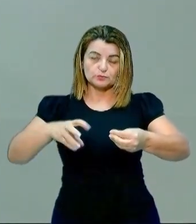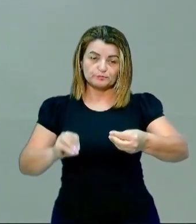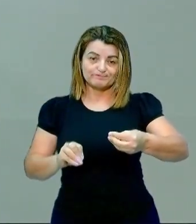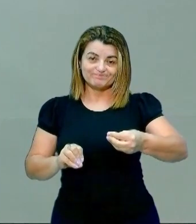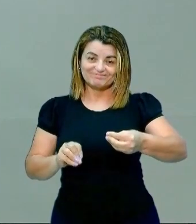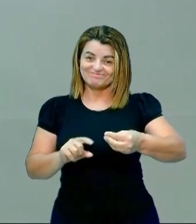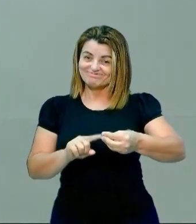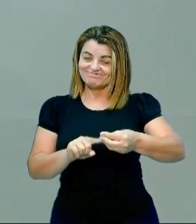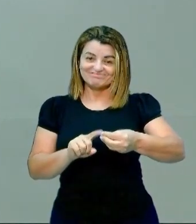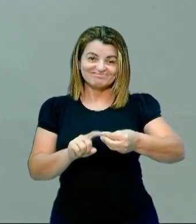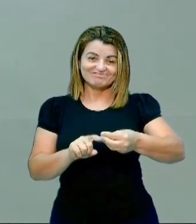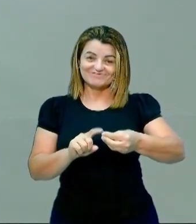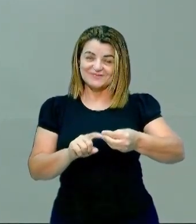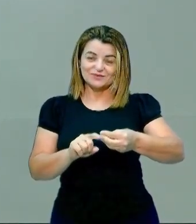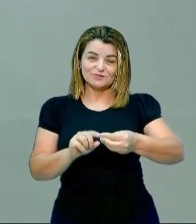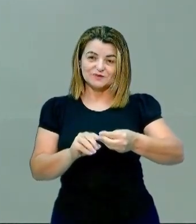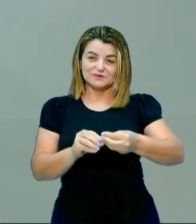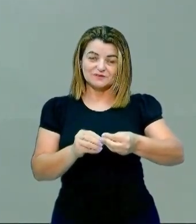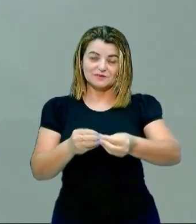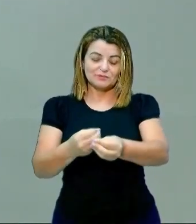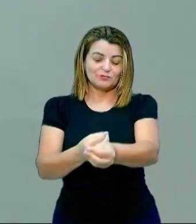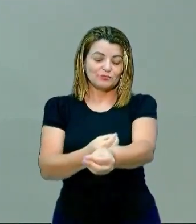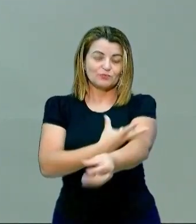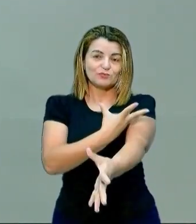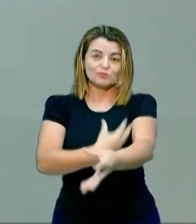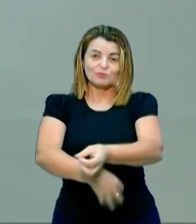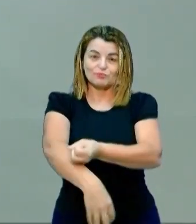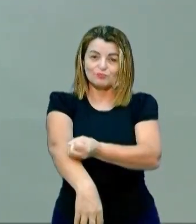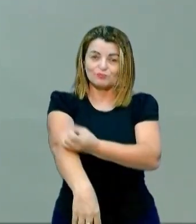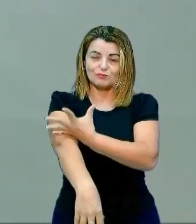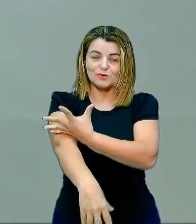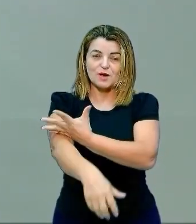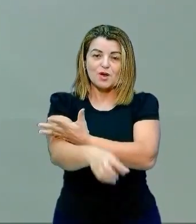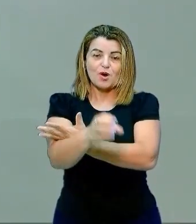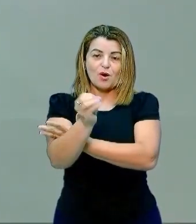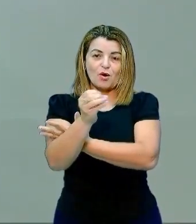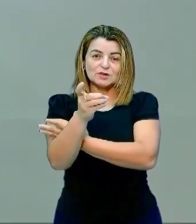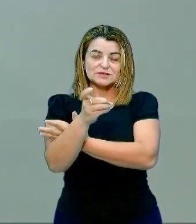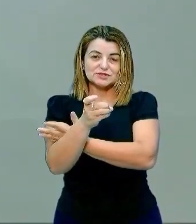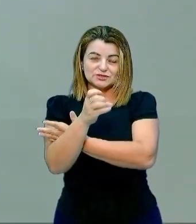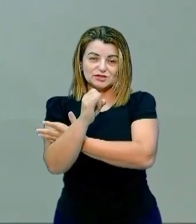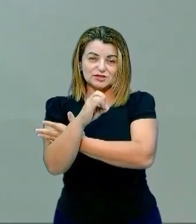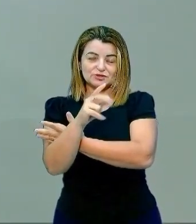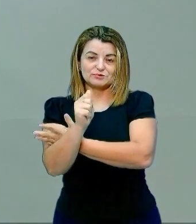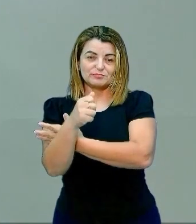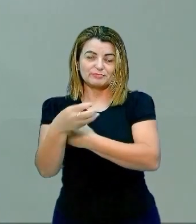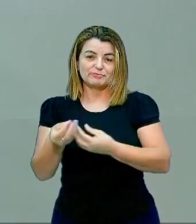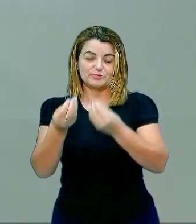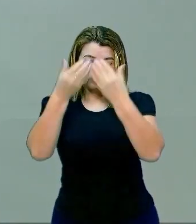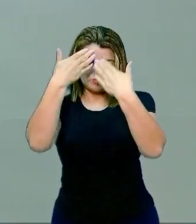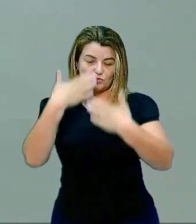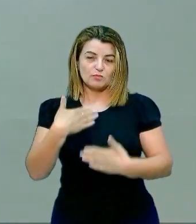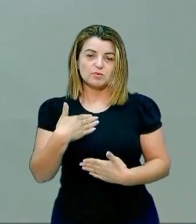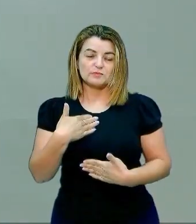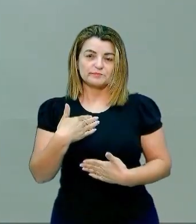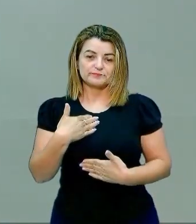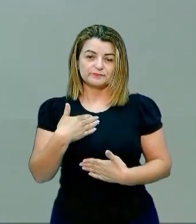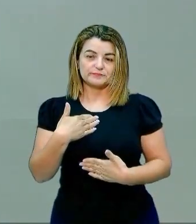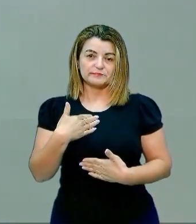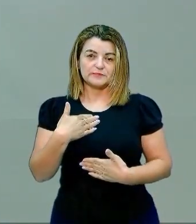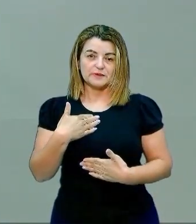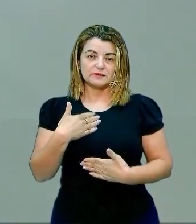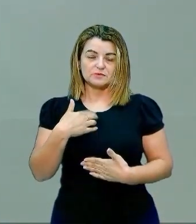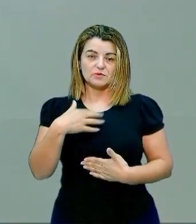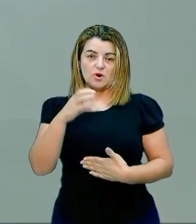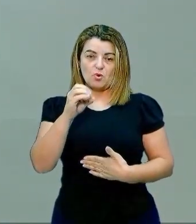ela não vai poder transportar oxigênio e nem vai poder transportar dióxido de carbono. Oxigênio que nós